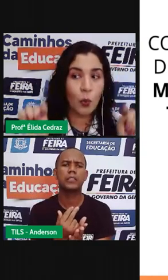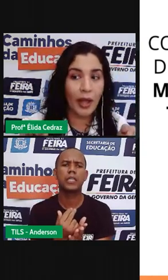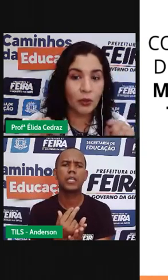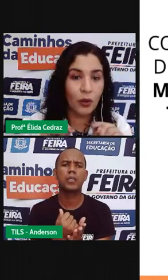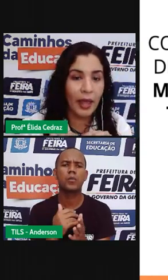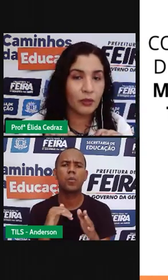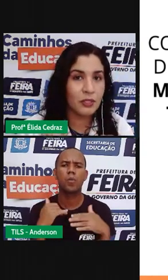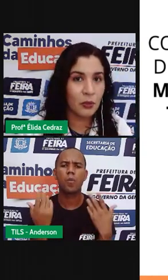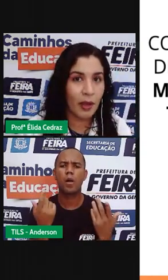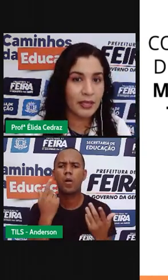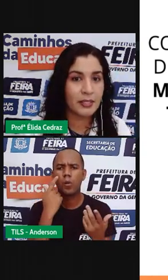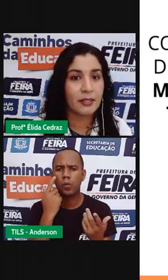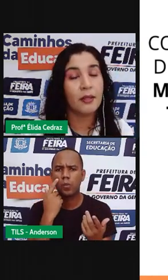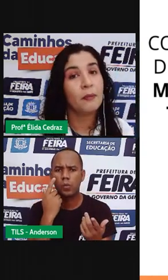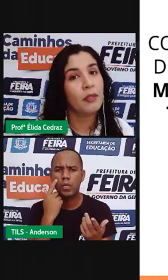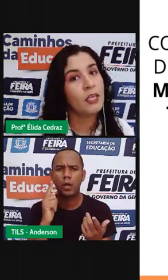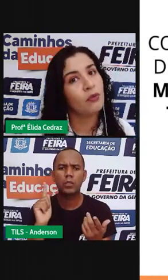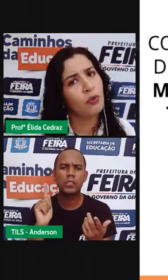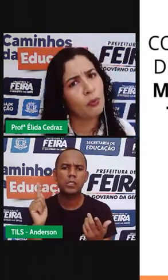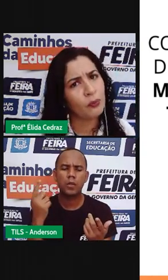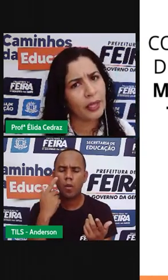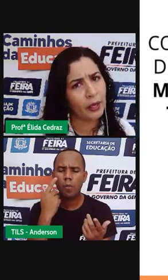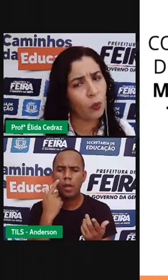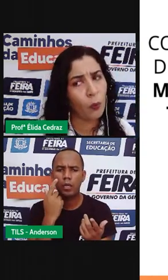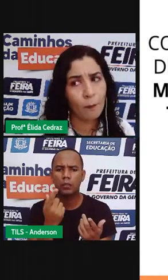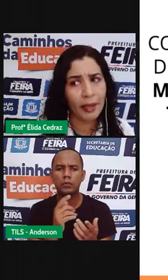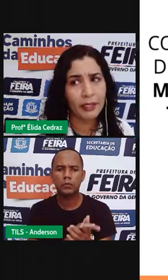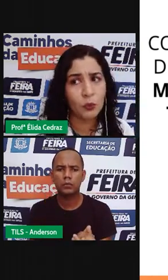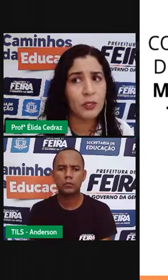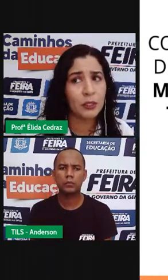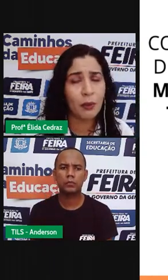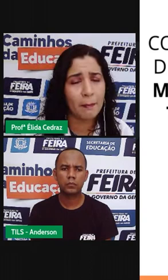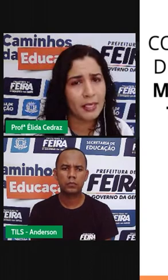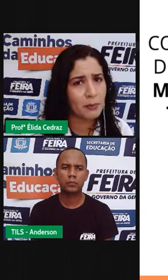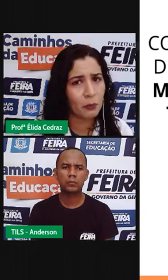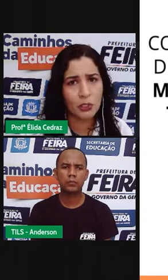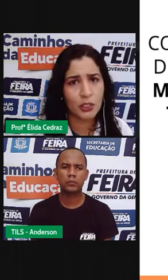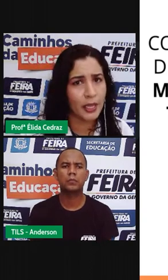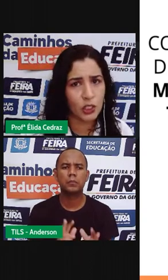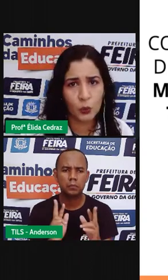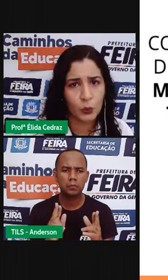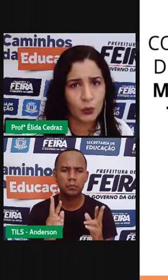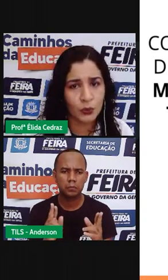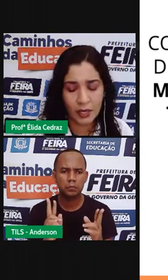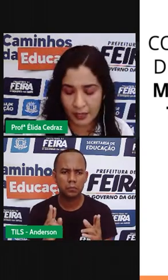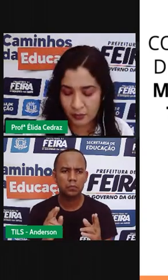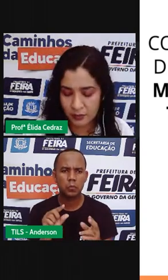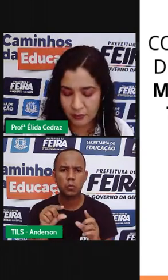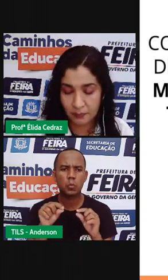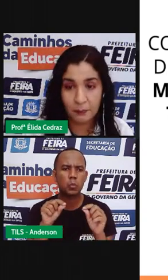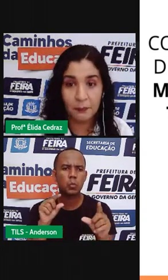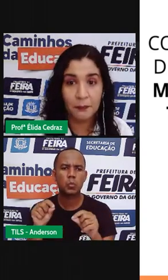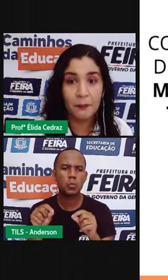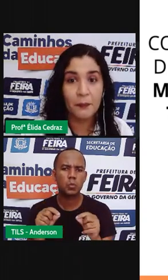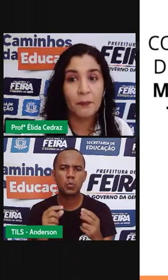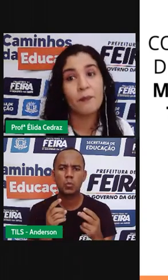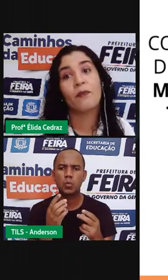tem os quatro lados iguais e eu vou montar com palitos dando a mesma quantidade em todos os lados